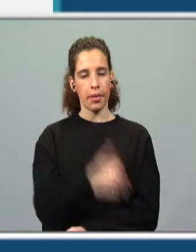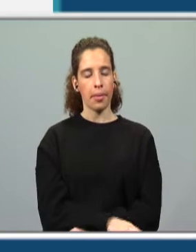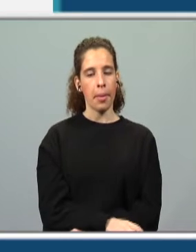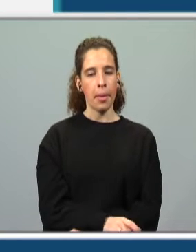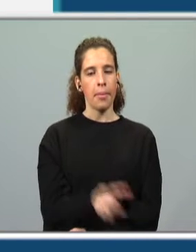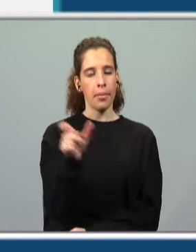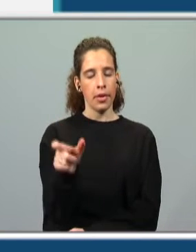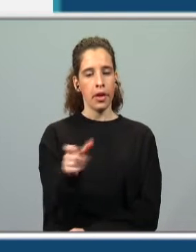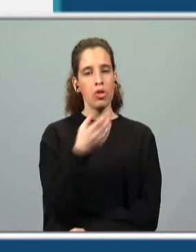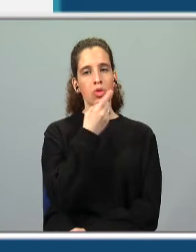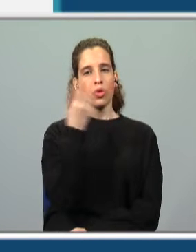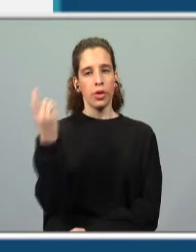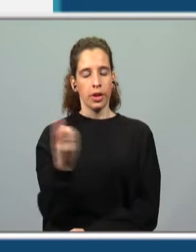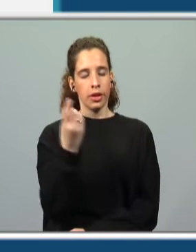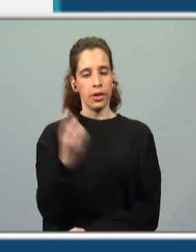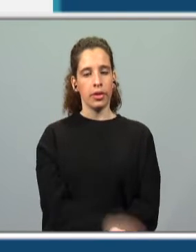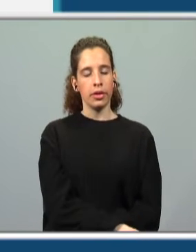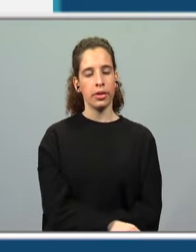palavra seria solidão.